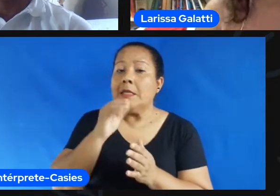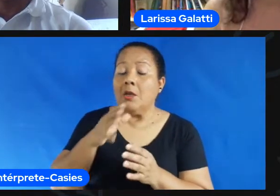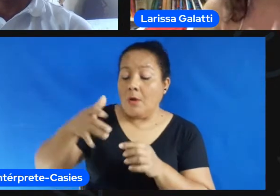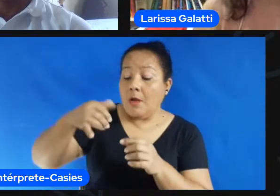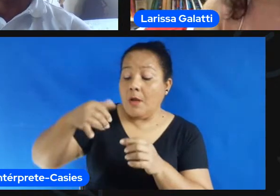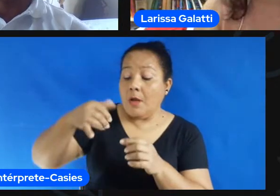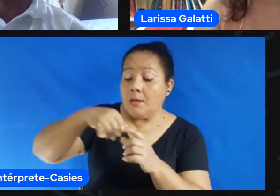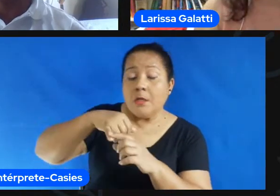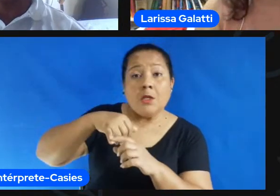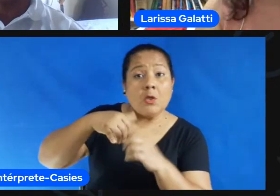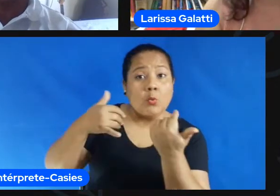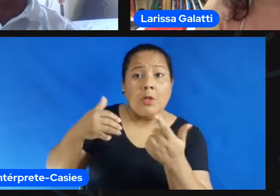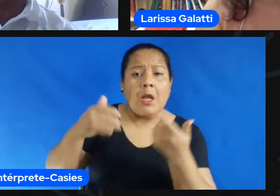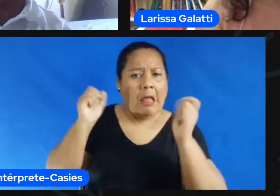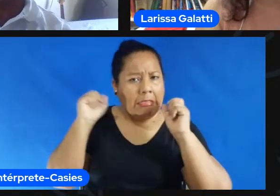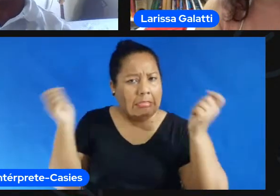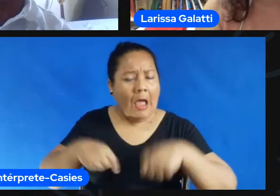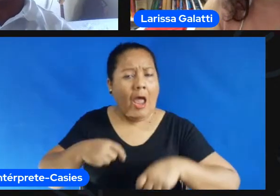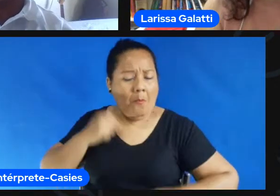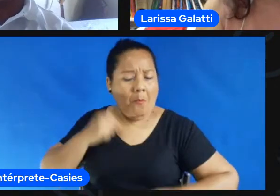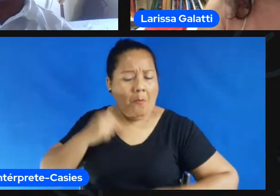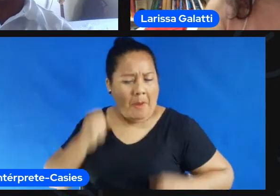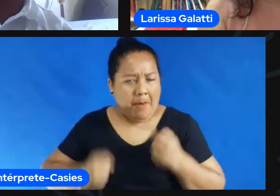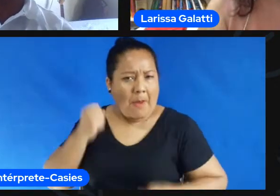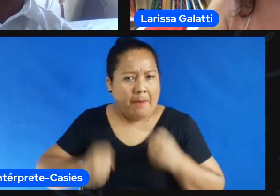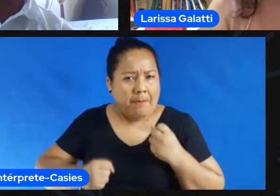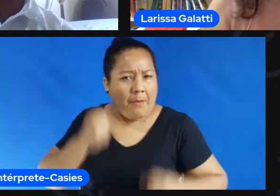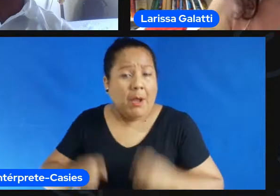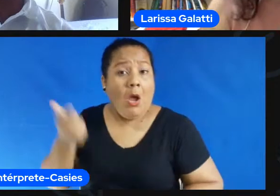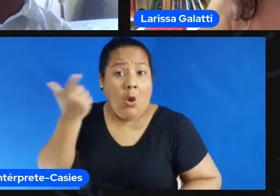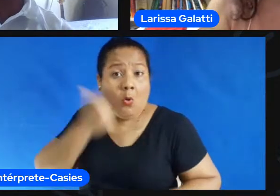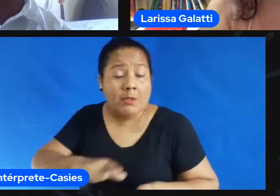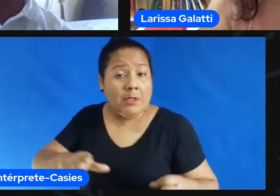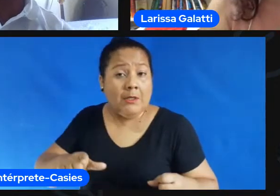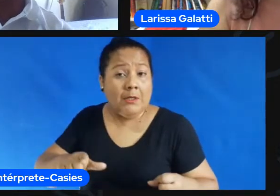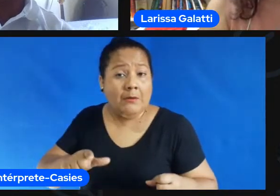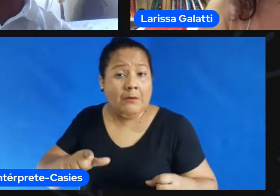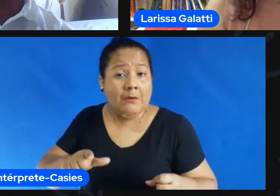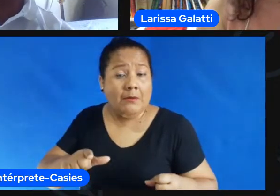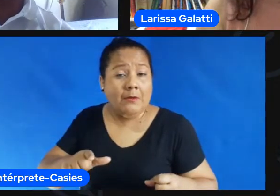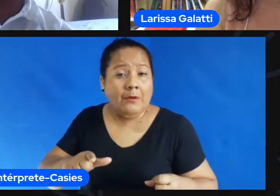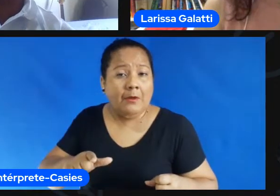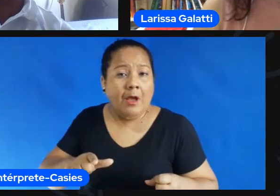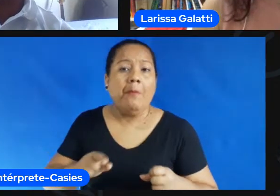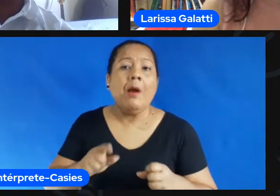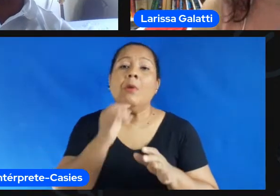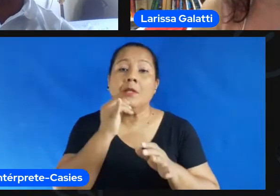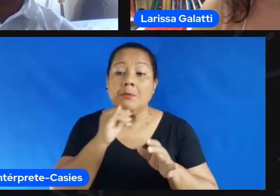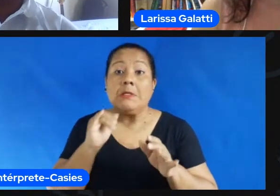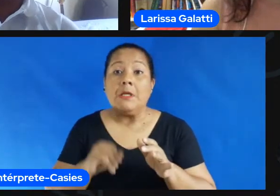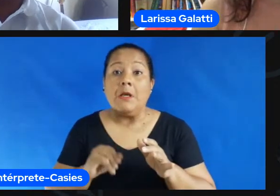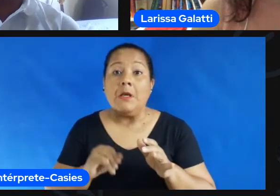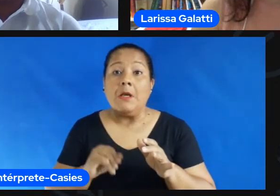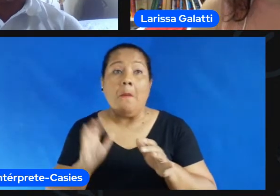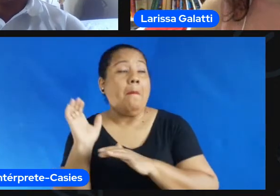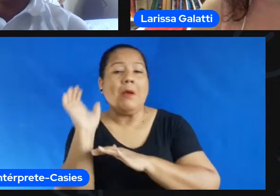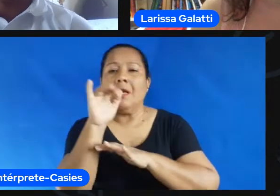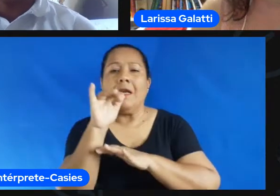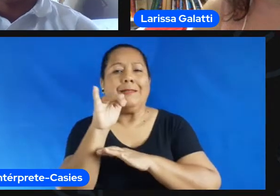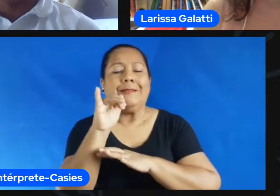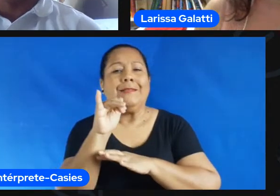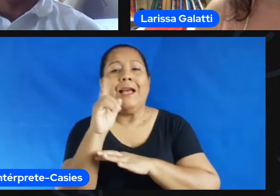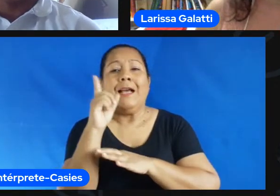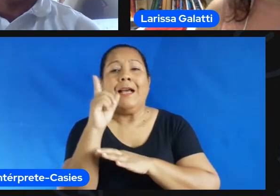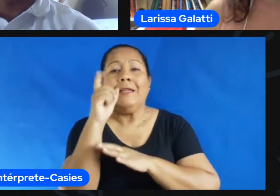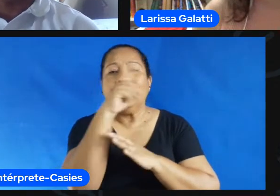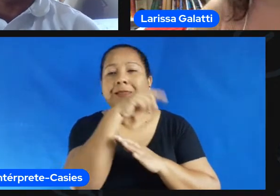é muito mais importante eu dominar espaços do que eu dominar um gestual né uma coisa ajuda na outra as coisas não são